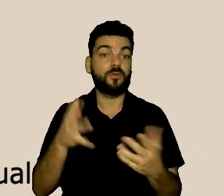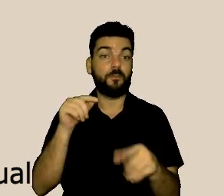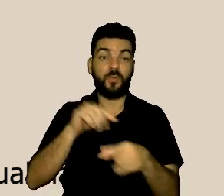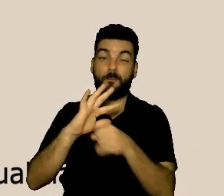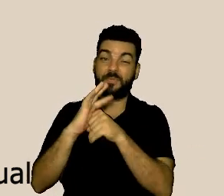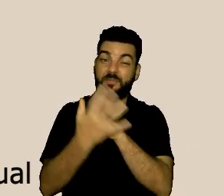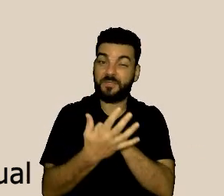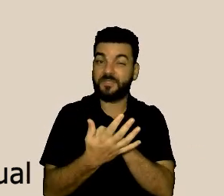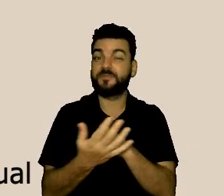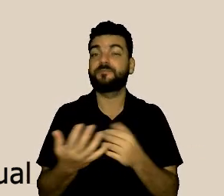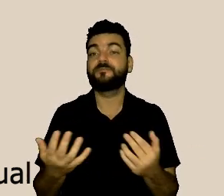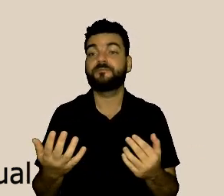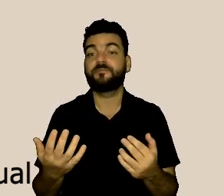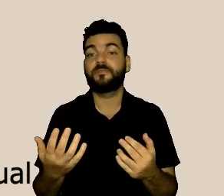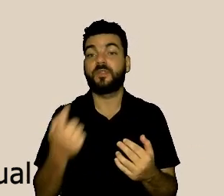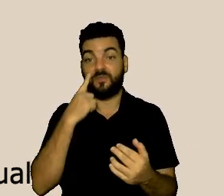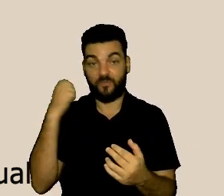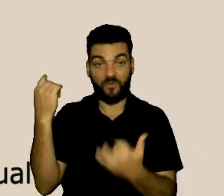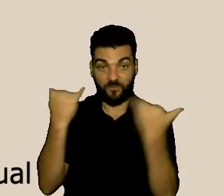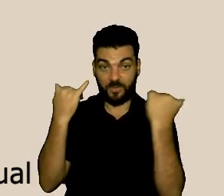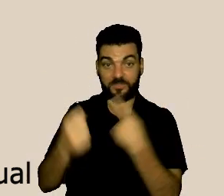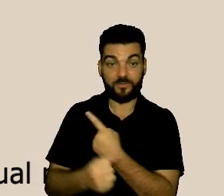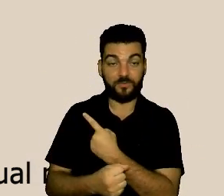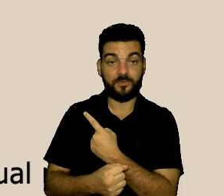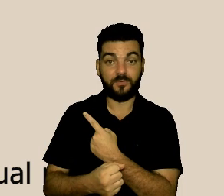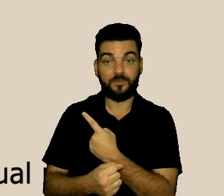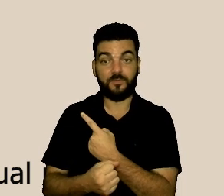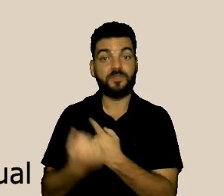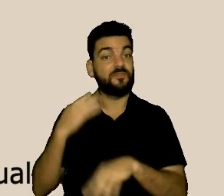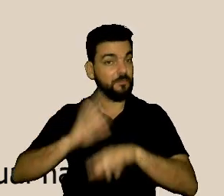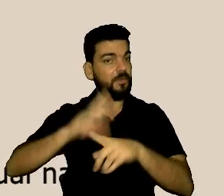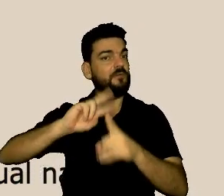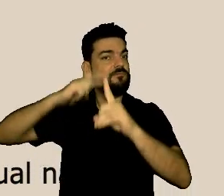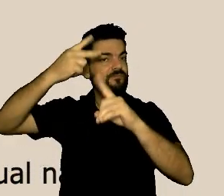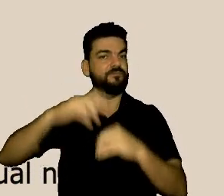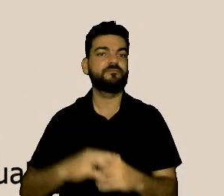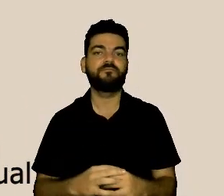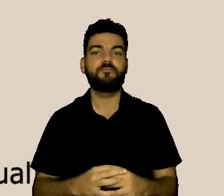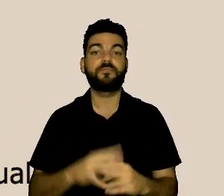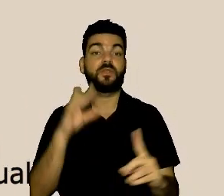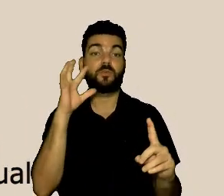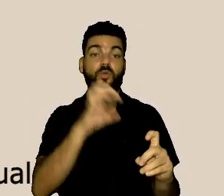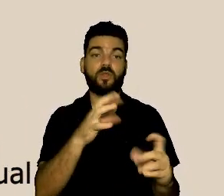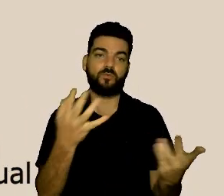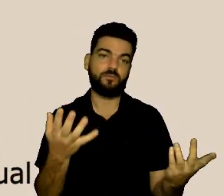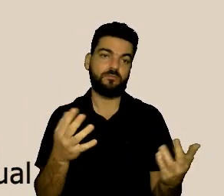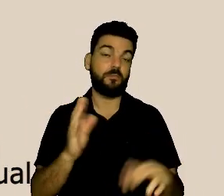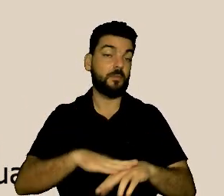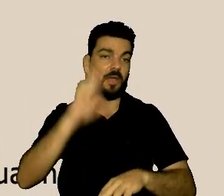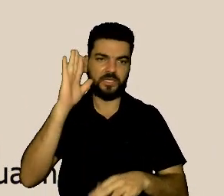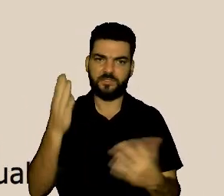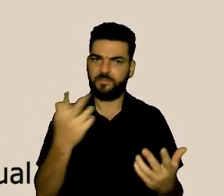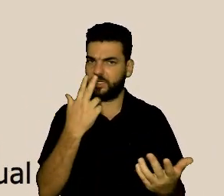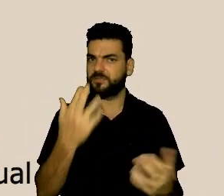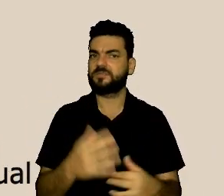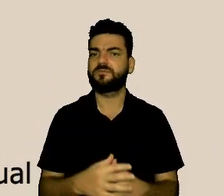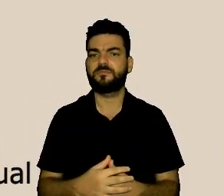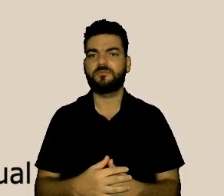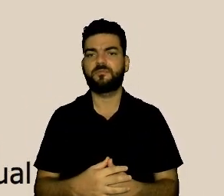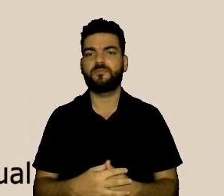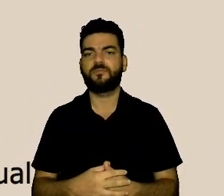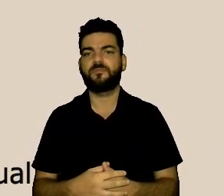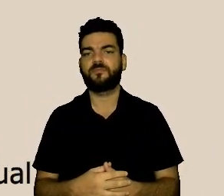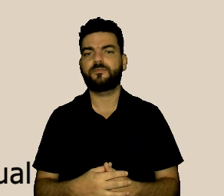o assédio moral, por exemplo. Então, nós acabamos acolhendo, porque no hospital a pessoa na UTI,